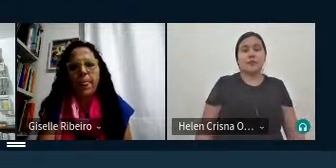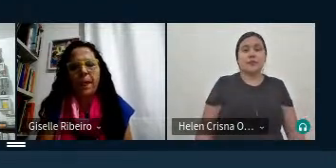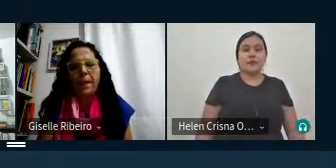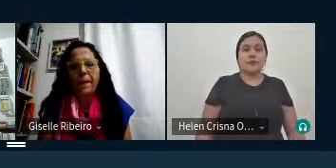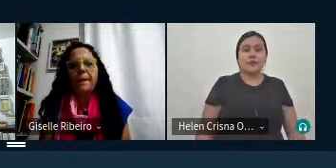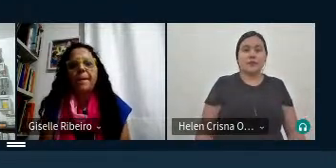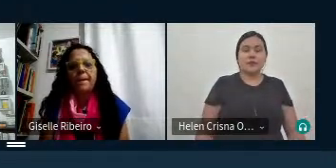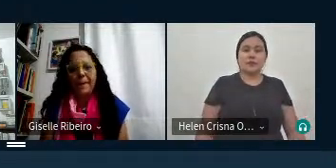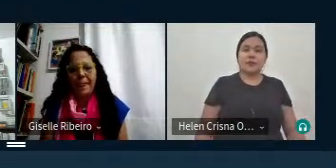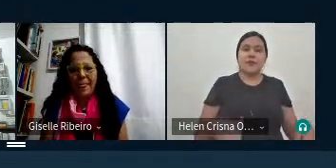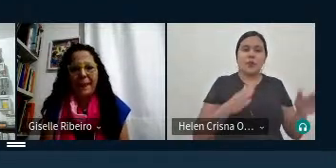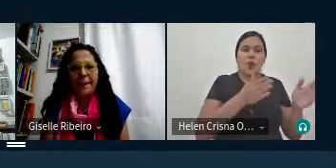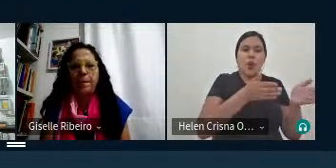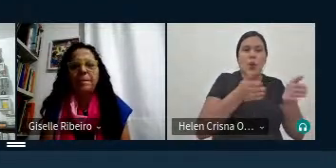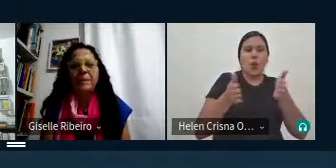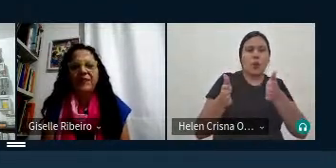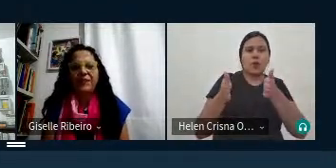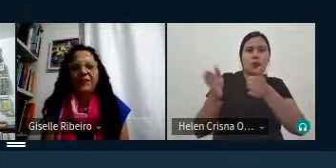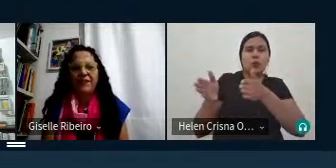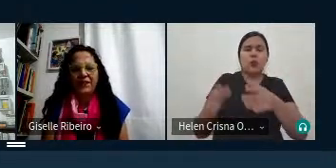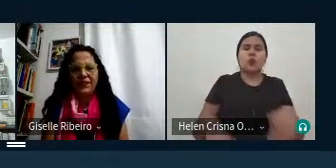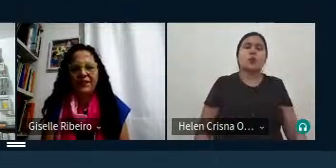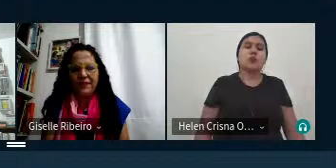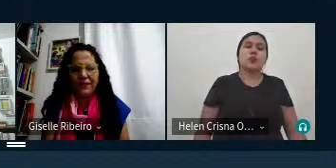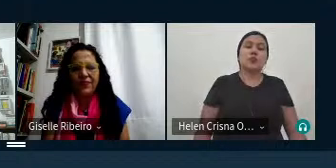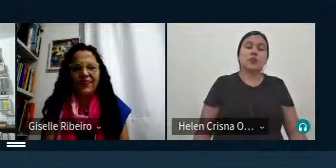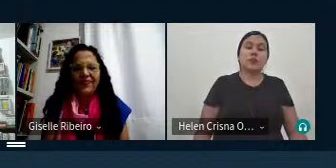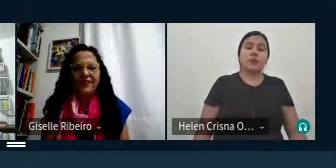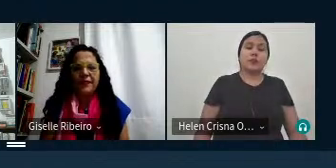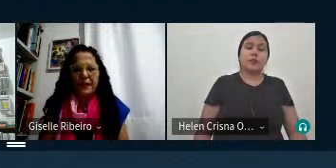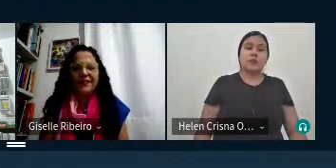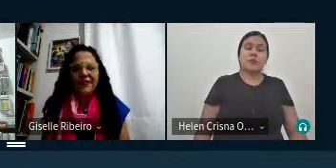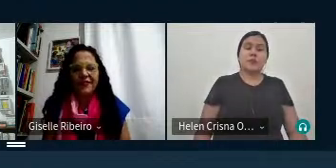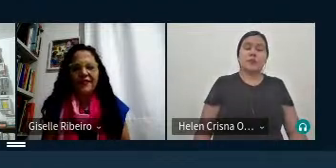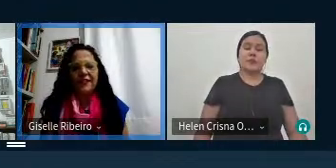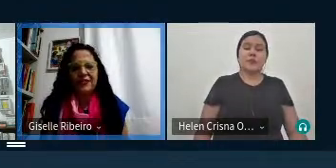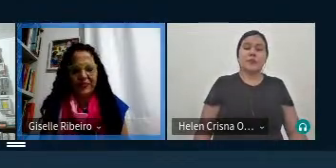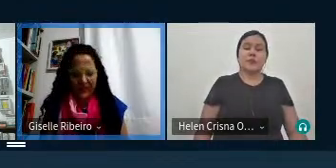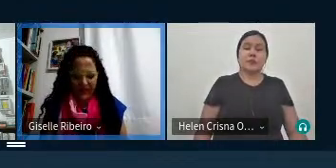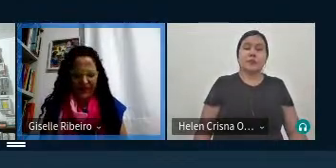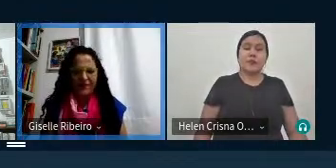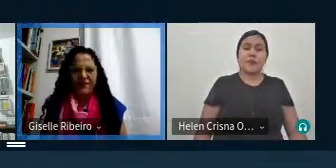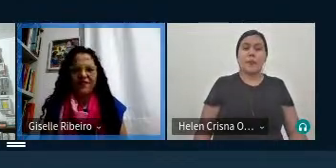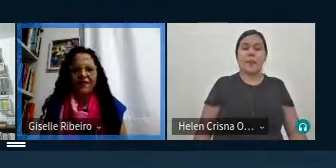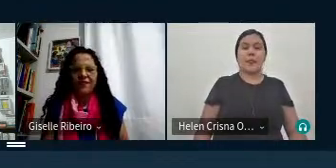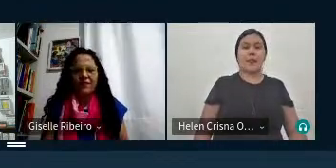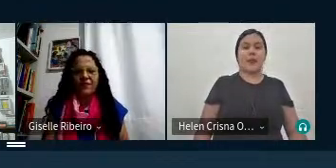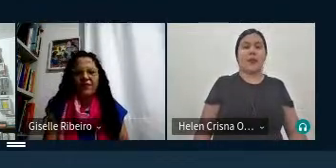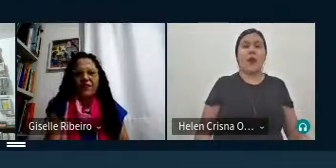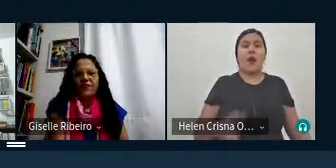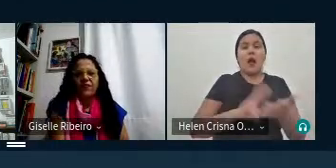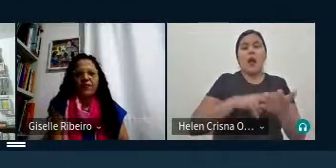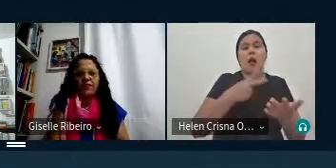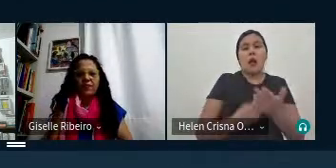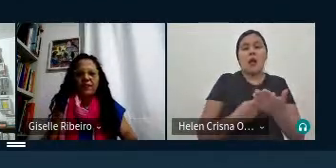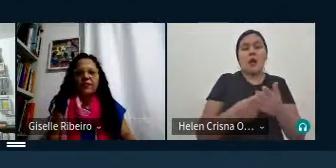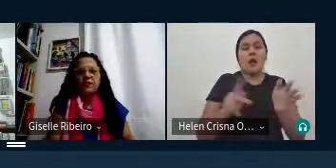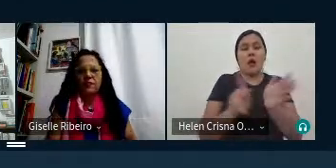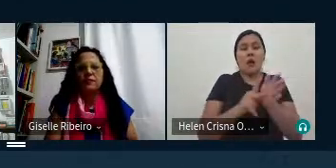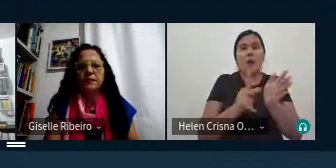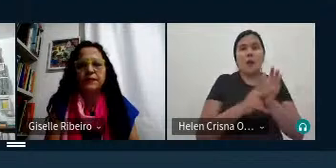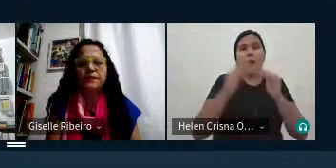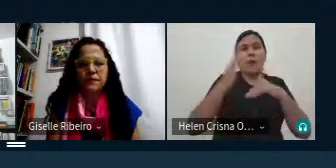segmentos aqui nós poderíamos nominar né os diversos percalços né que a tradução e a própria